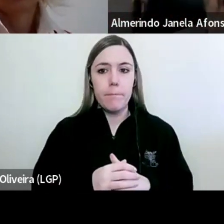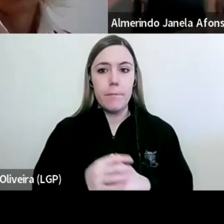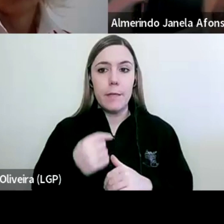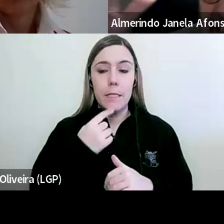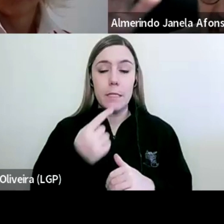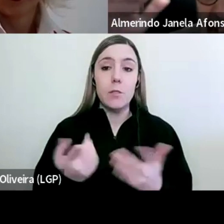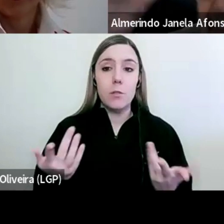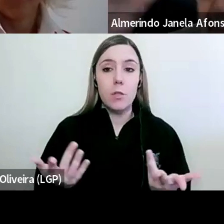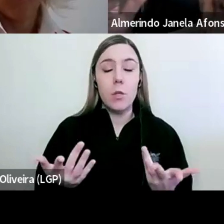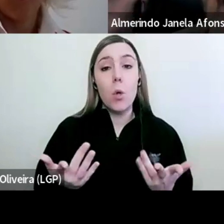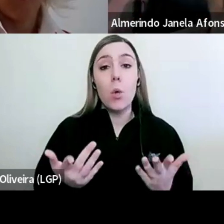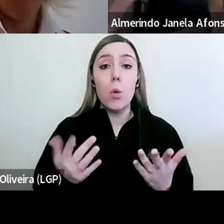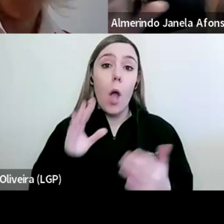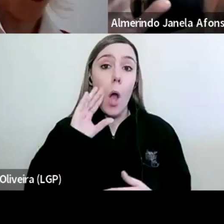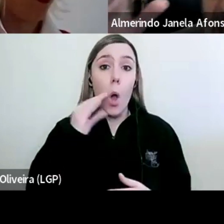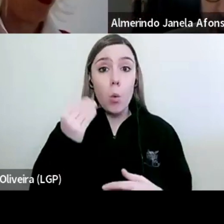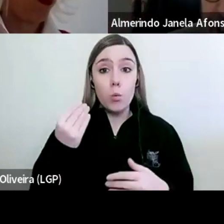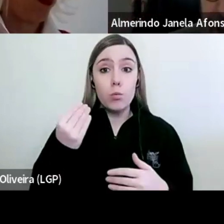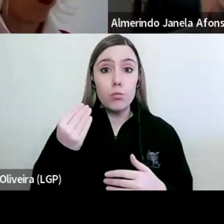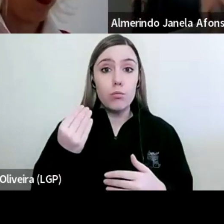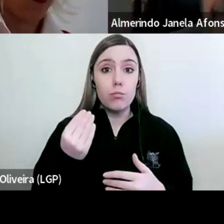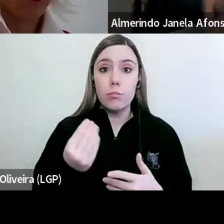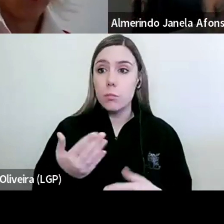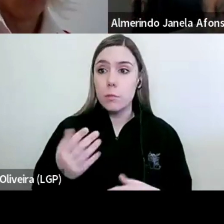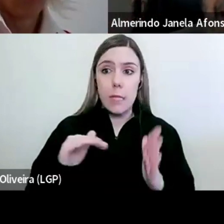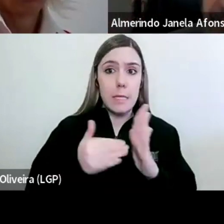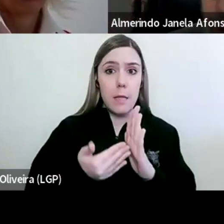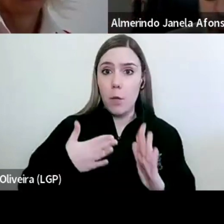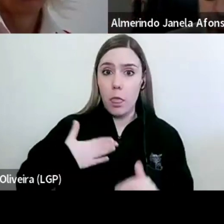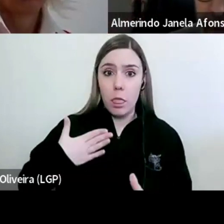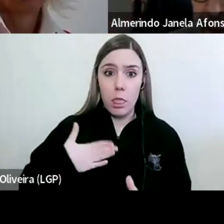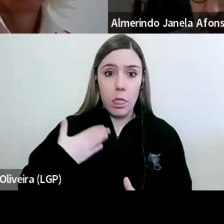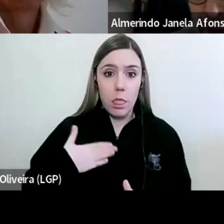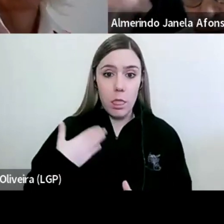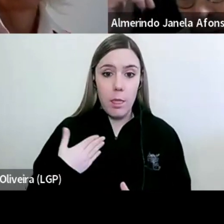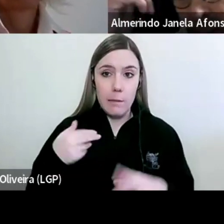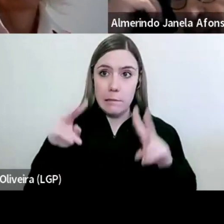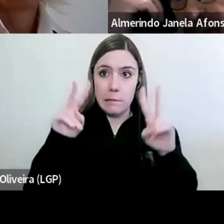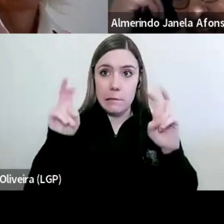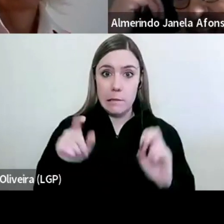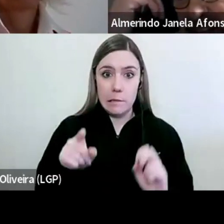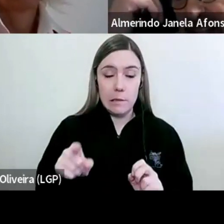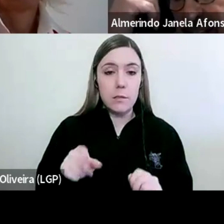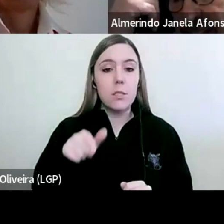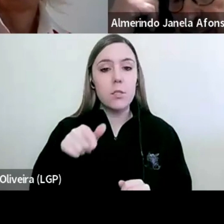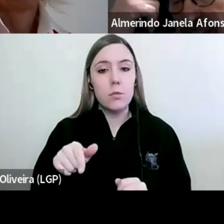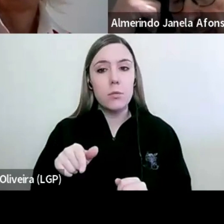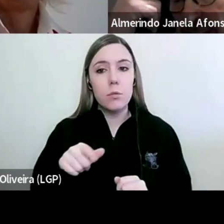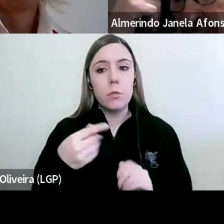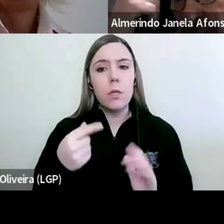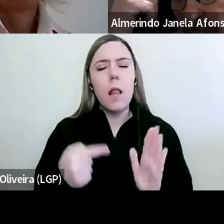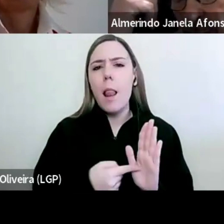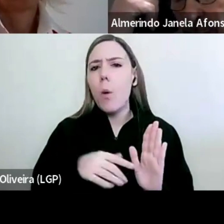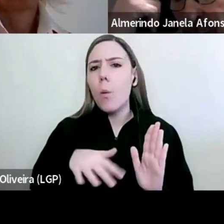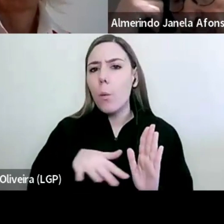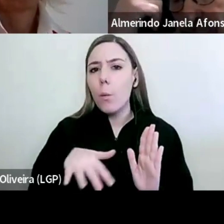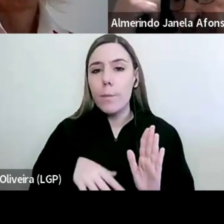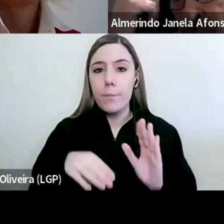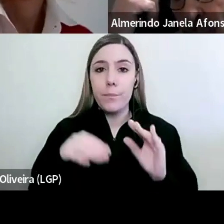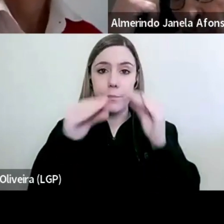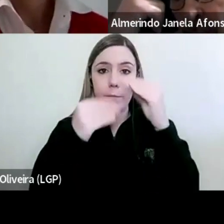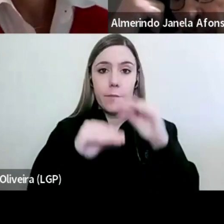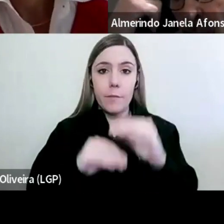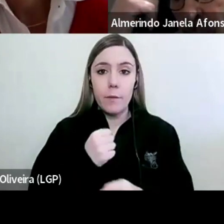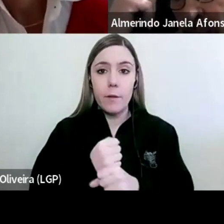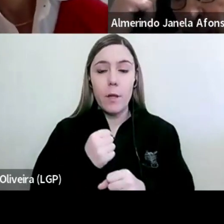liciais dizem não aos exames. Esta é uma observação que está na tese do professor